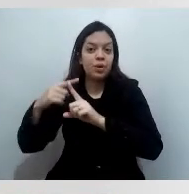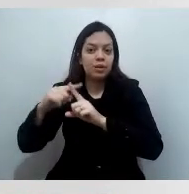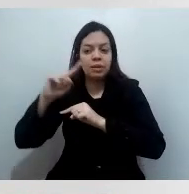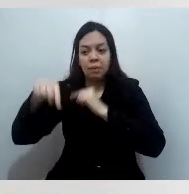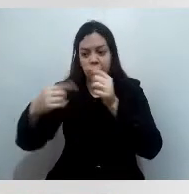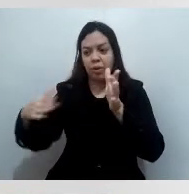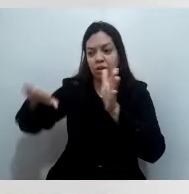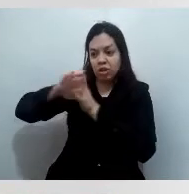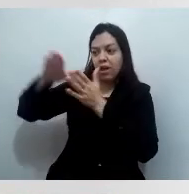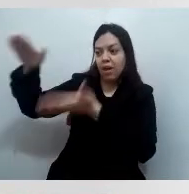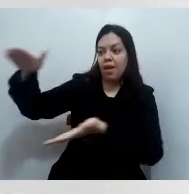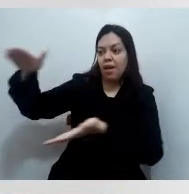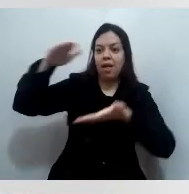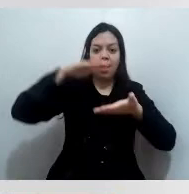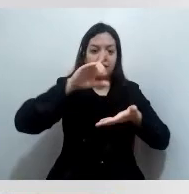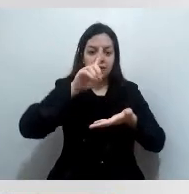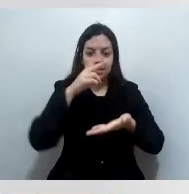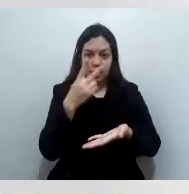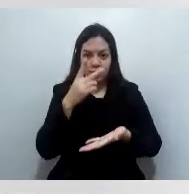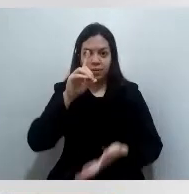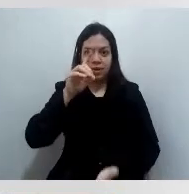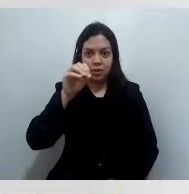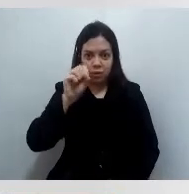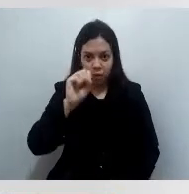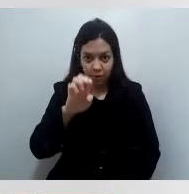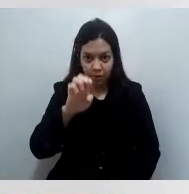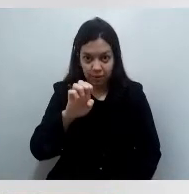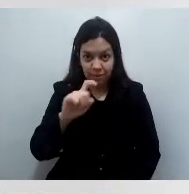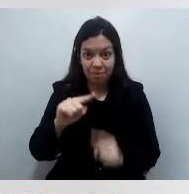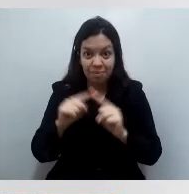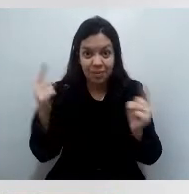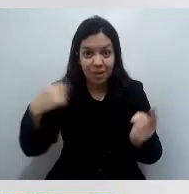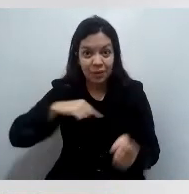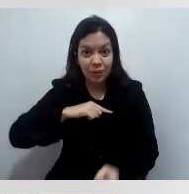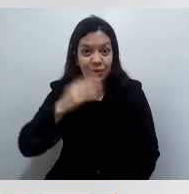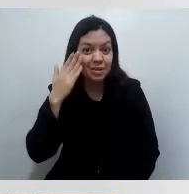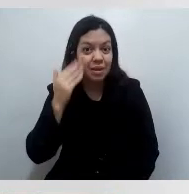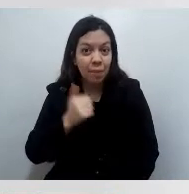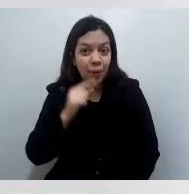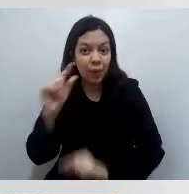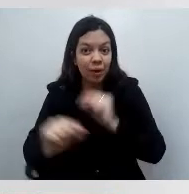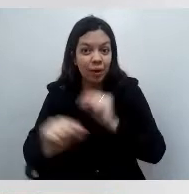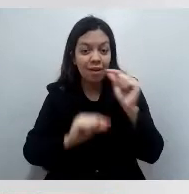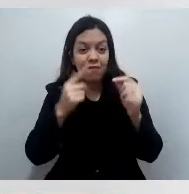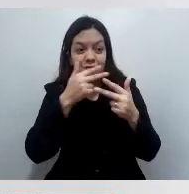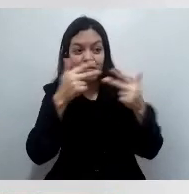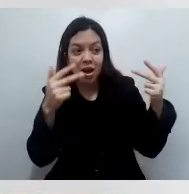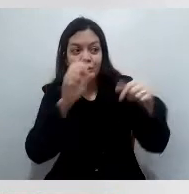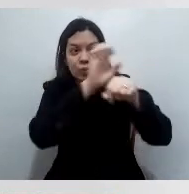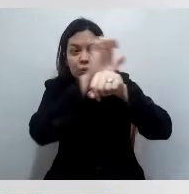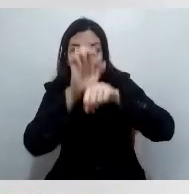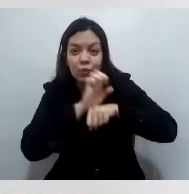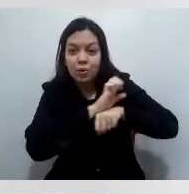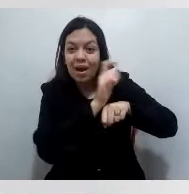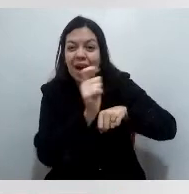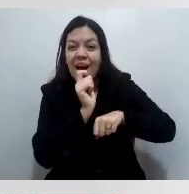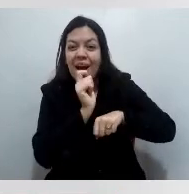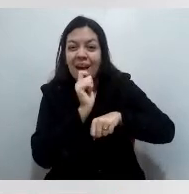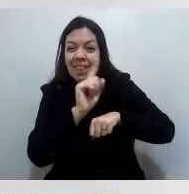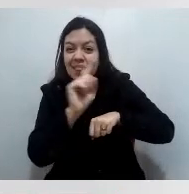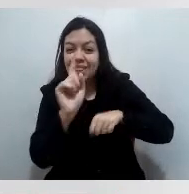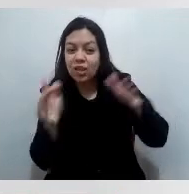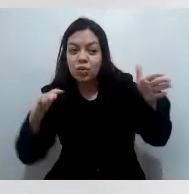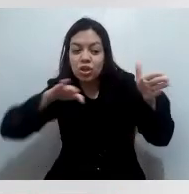Não aconteceu em vários estados do Brasil que a gente tem notícias. Aqui também a gente chegou a seguir esse